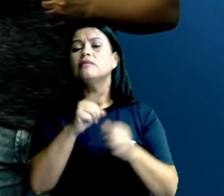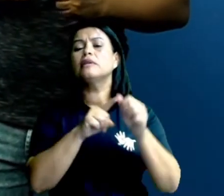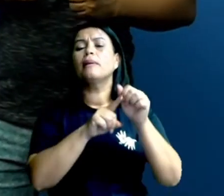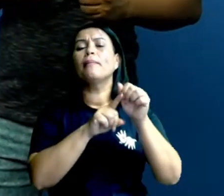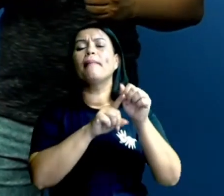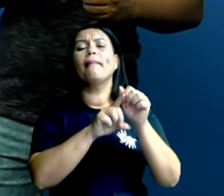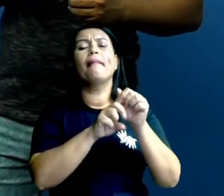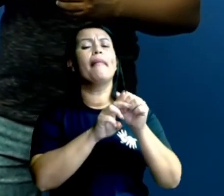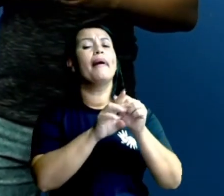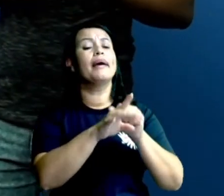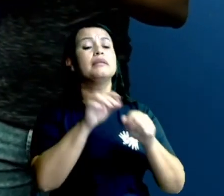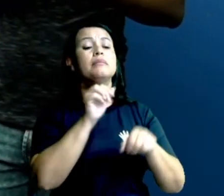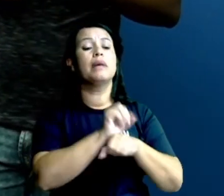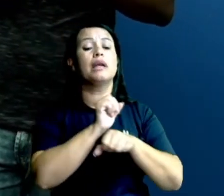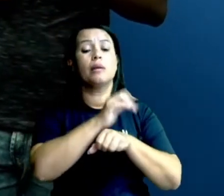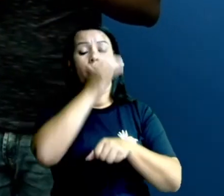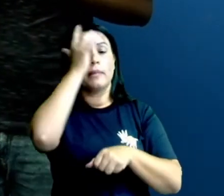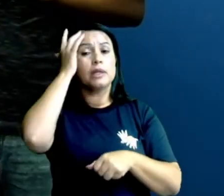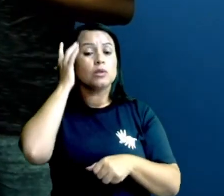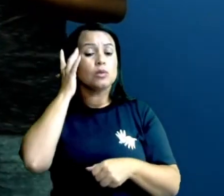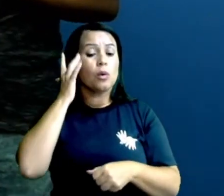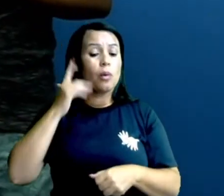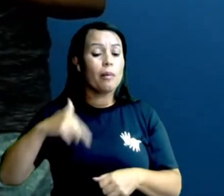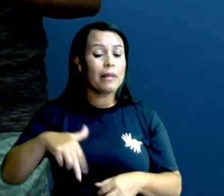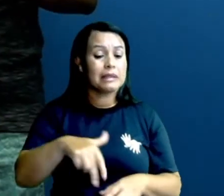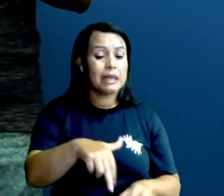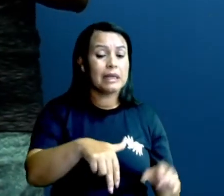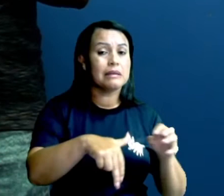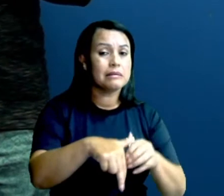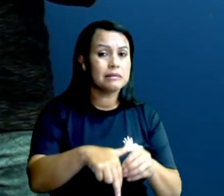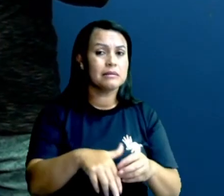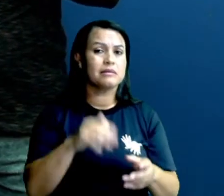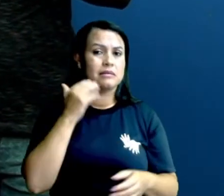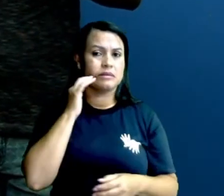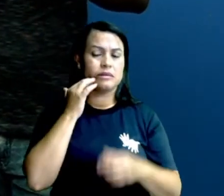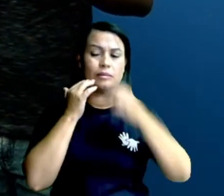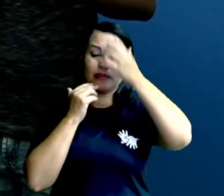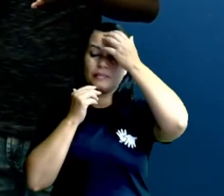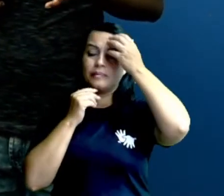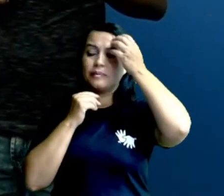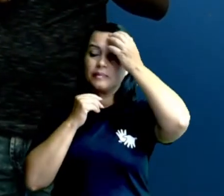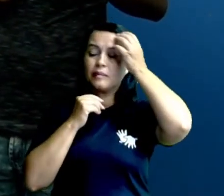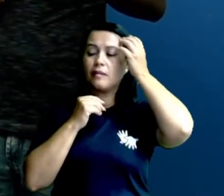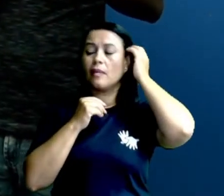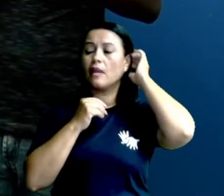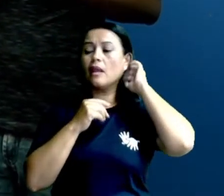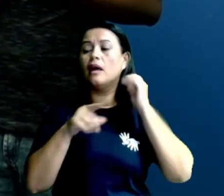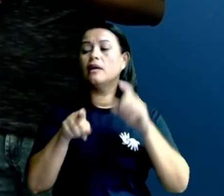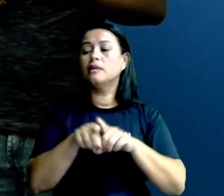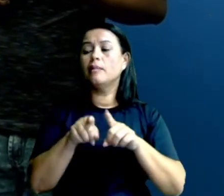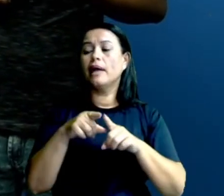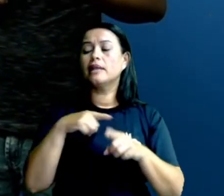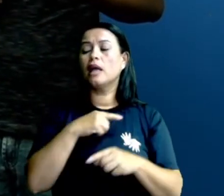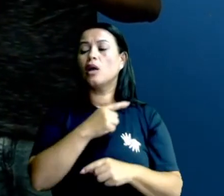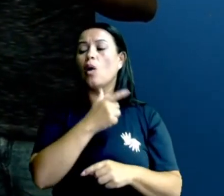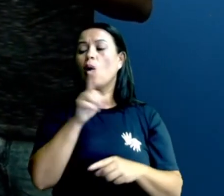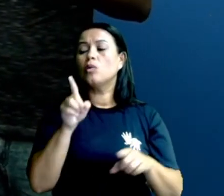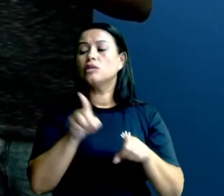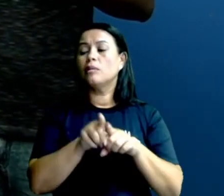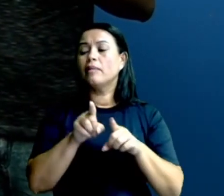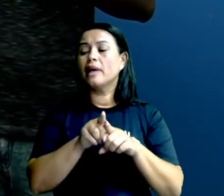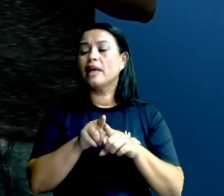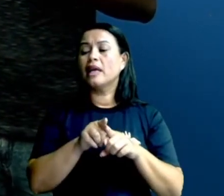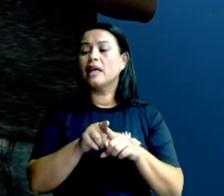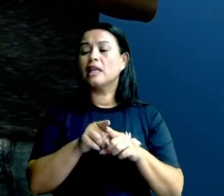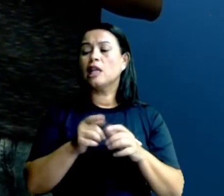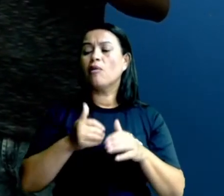agarrar. Então, é uma praga muito difícil de se controlar. Além disso, tem outros tipos de artrópodes, que possuem